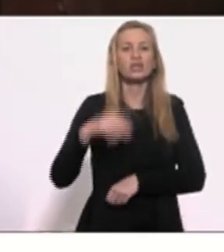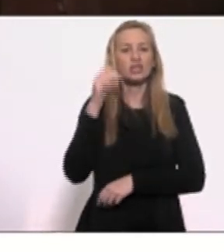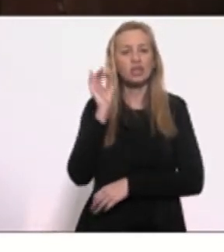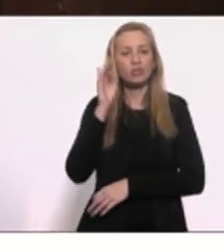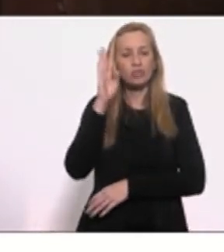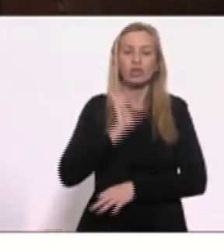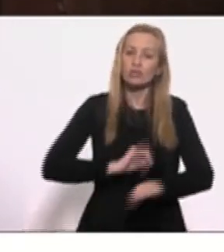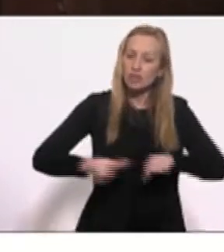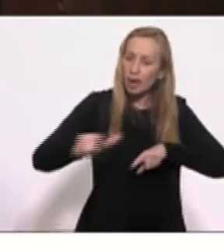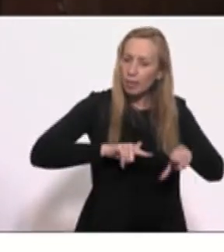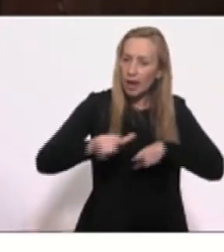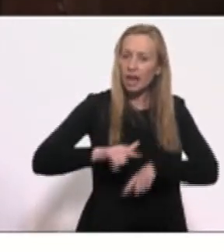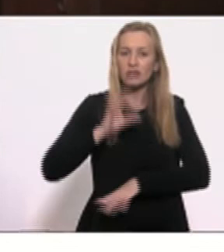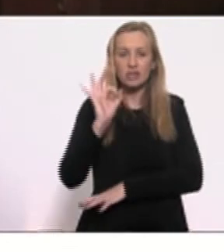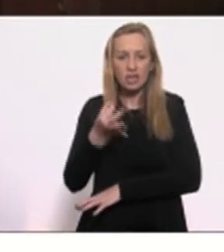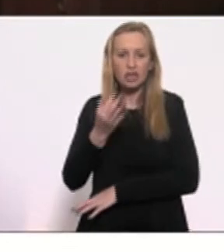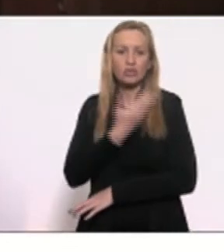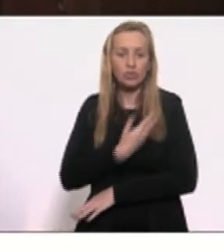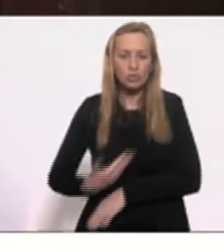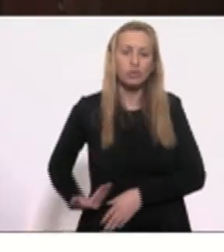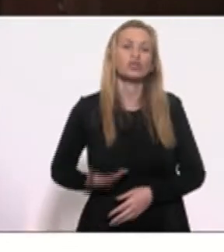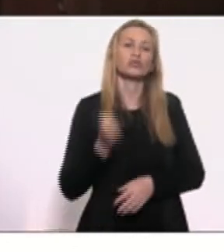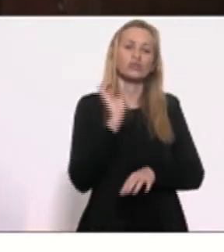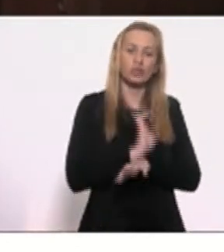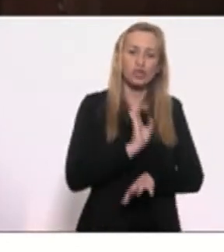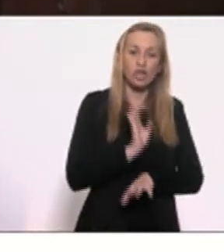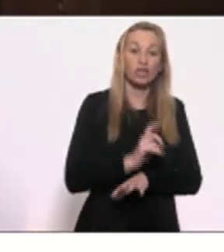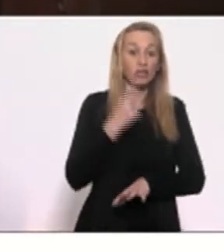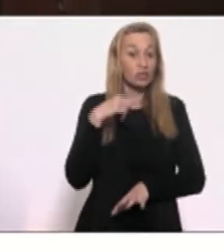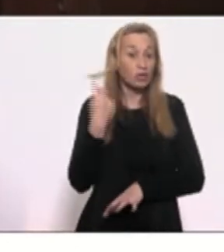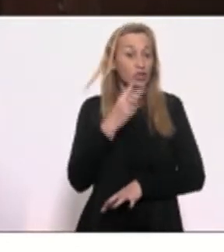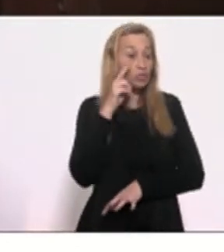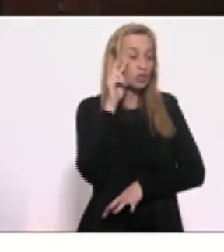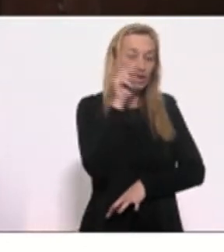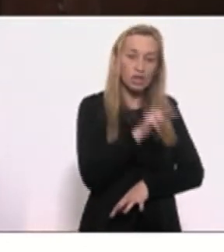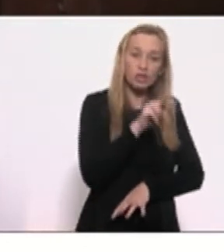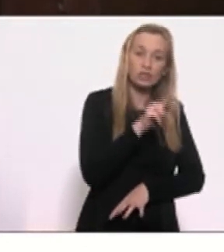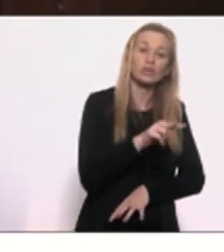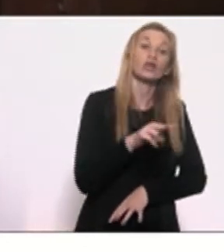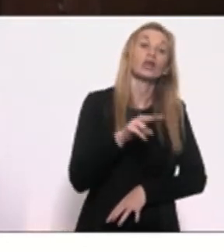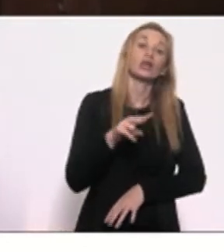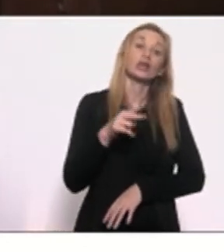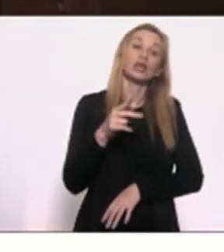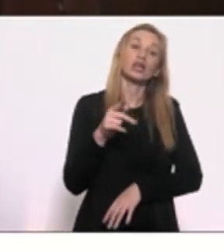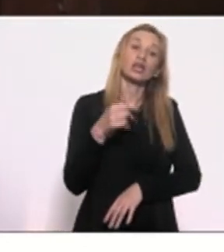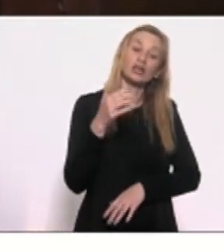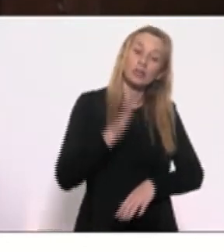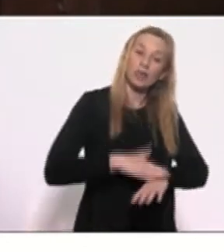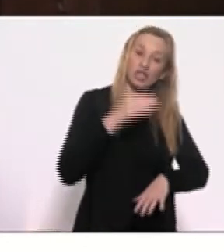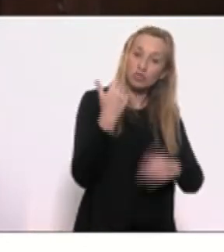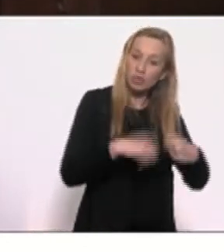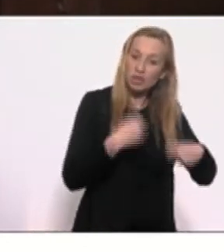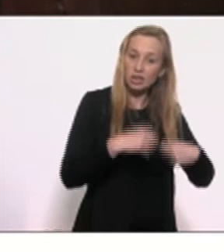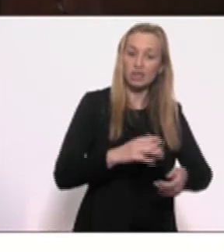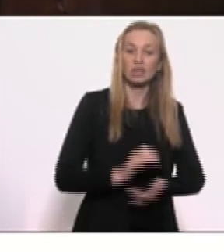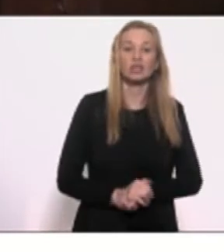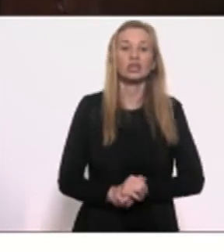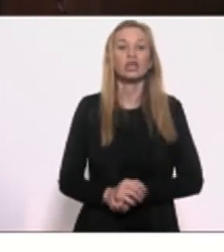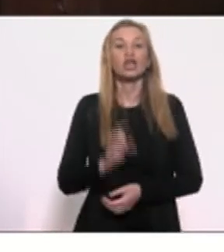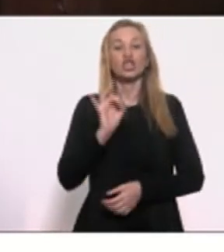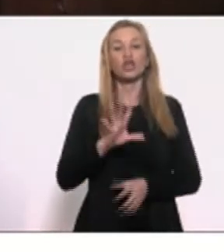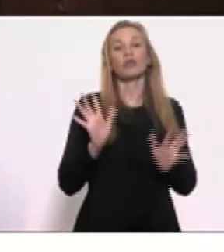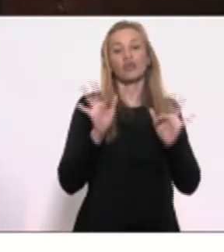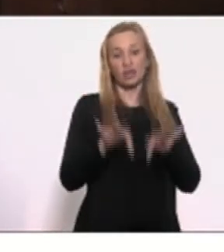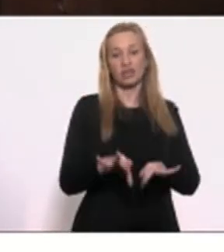trabalho corretíssimo desse governo do Estado. Estamos olhando para aqueles que mais precisam. E só para